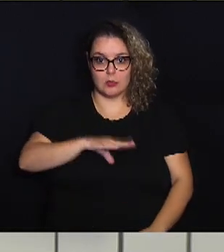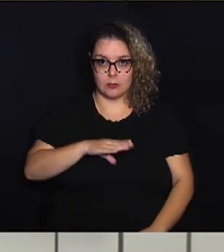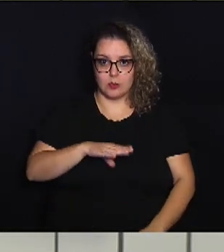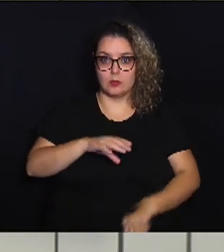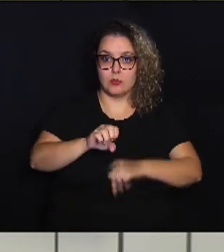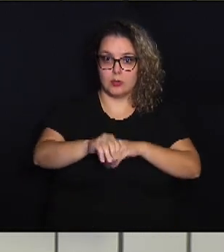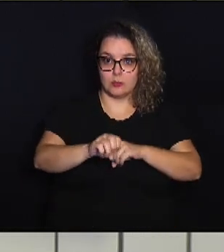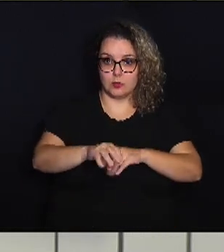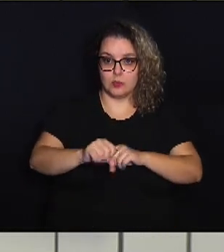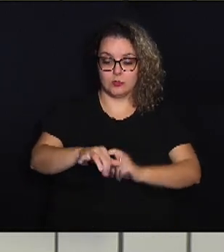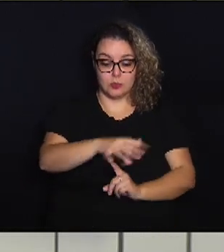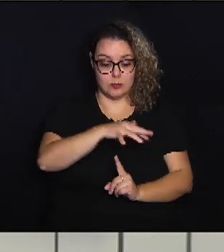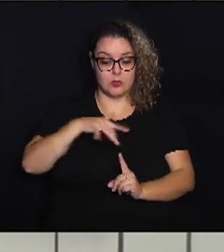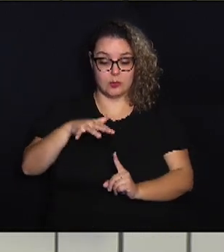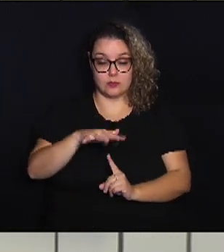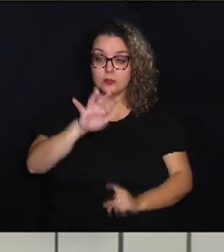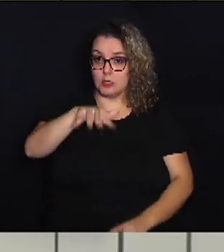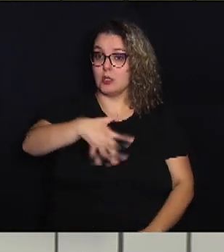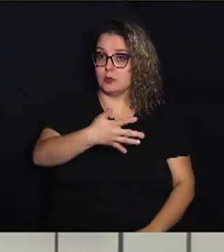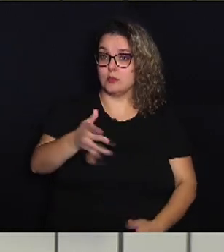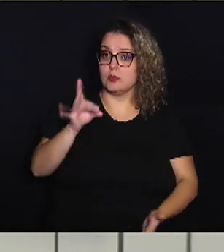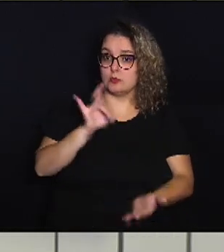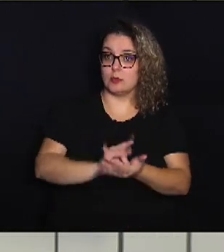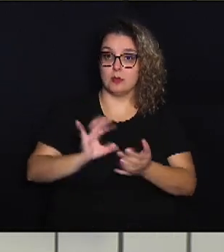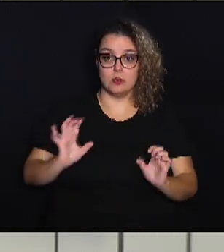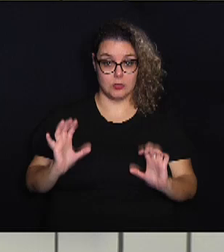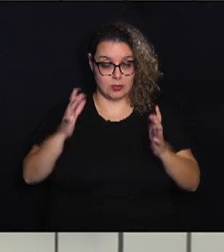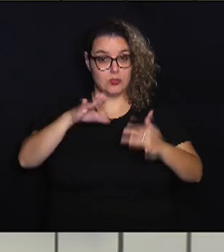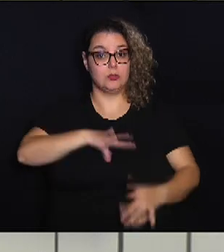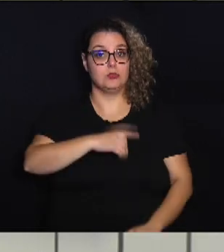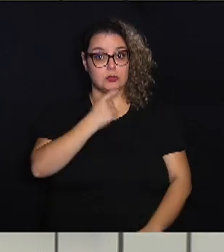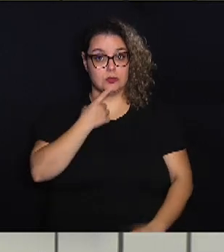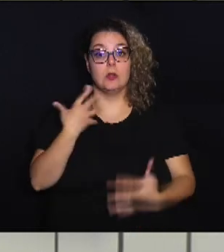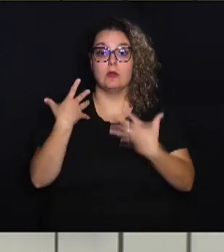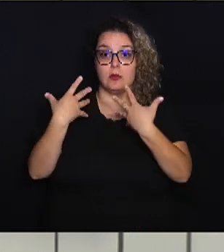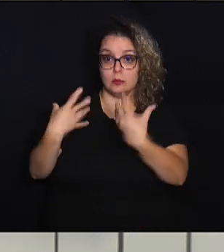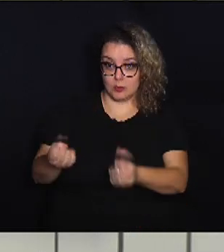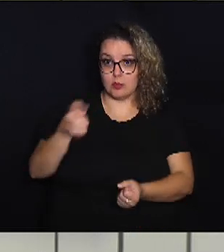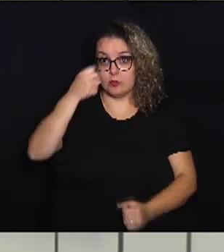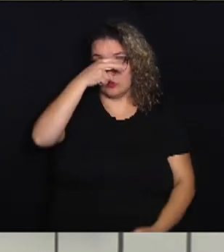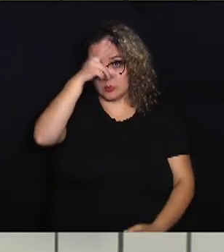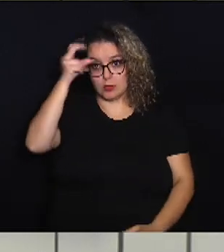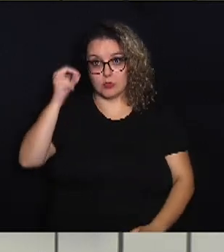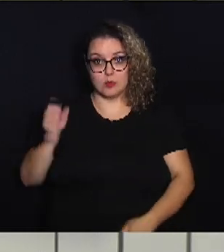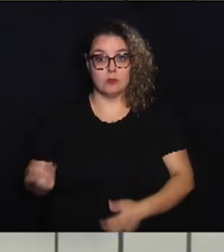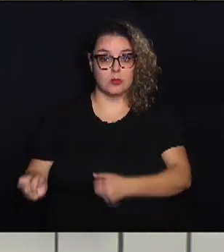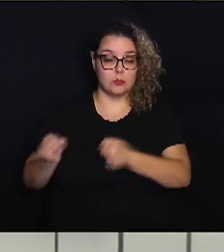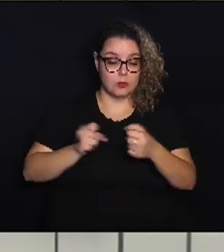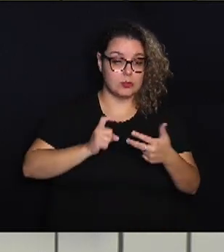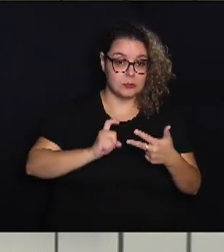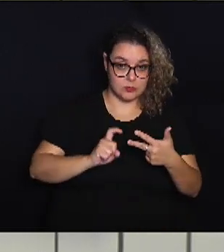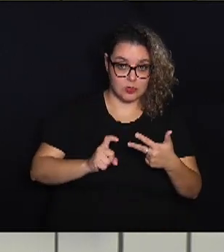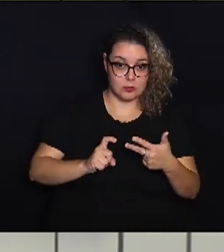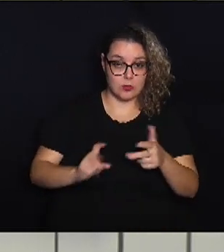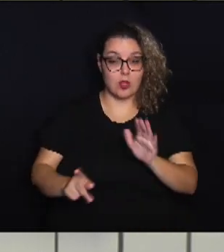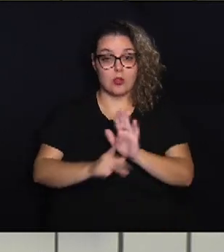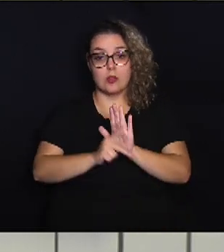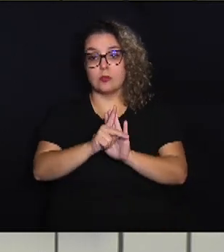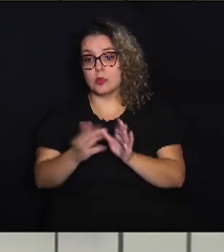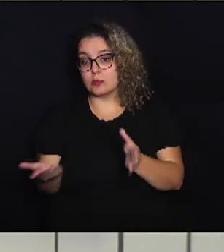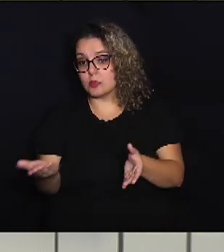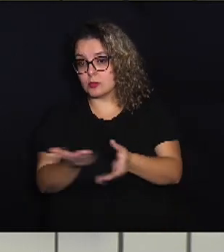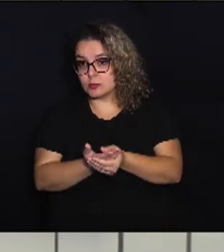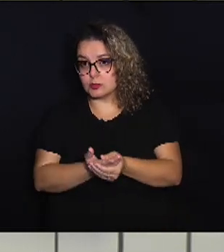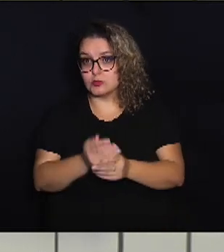Educação Ambiental no calendário de eventos de Campinas, foi sancionada pelo Poder Executivo. O projeto protocolado